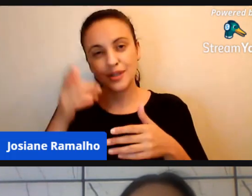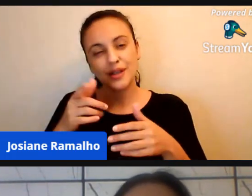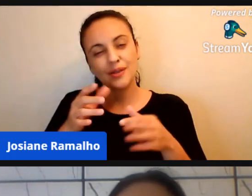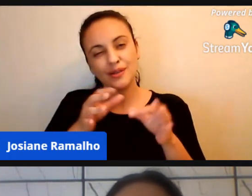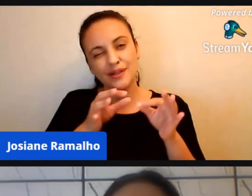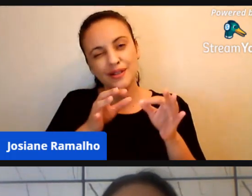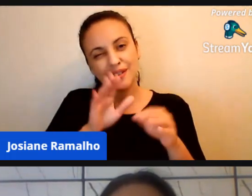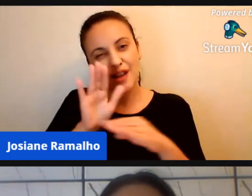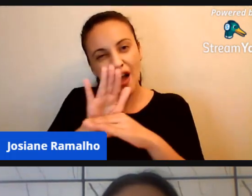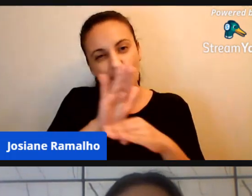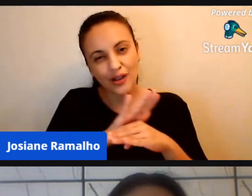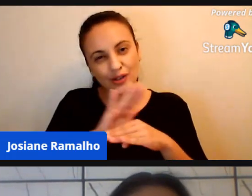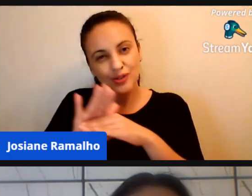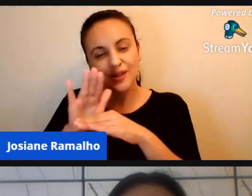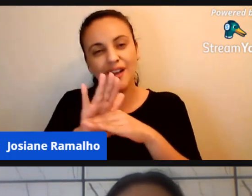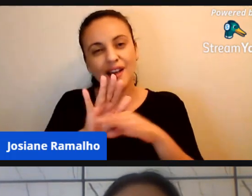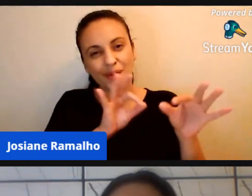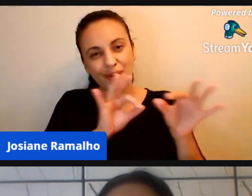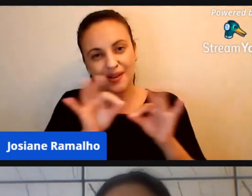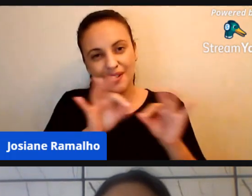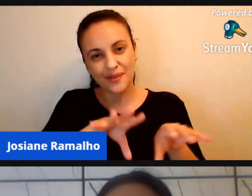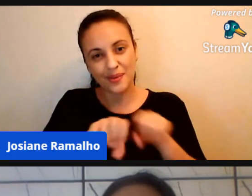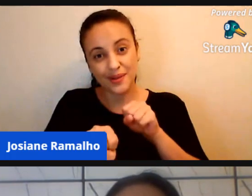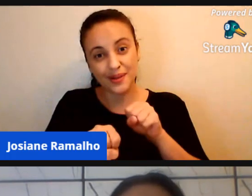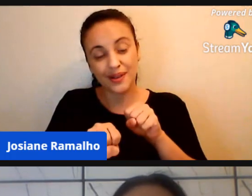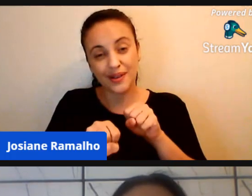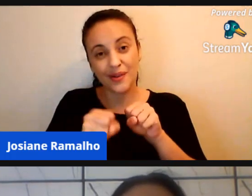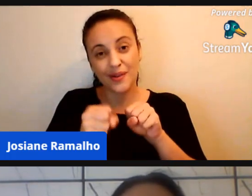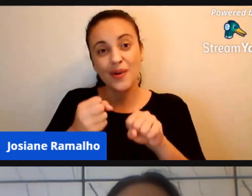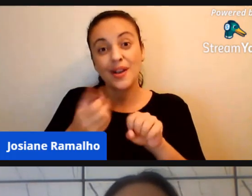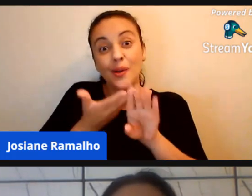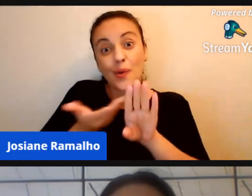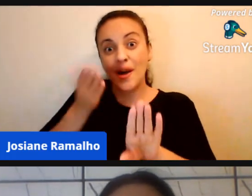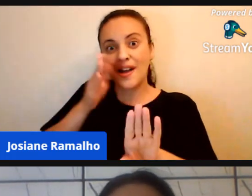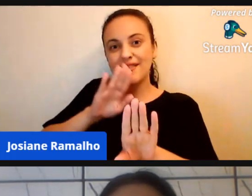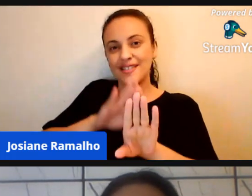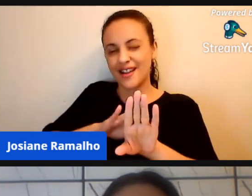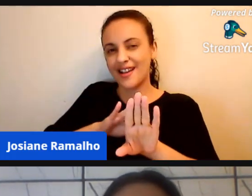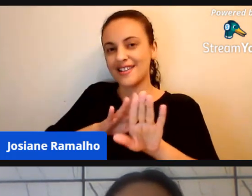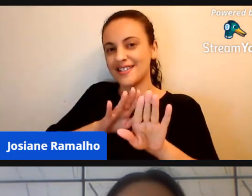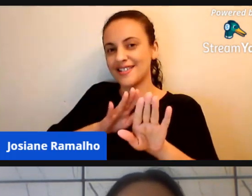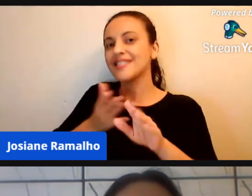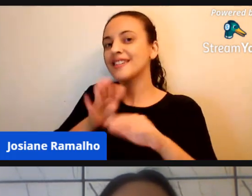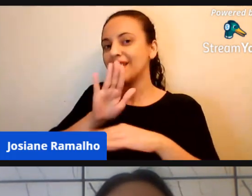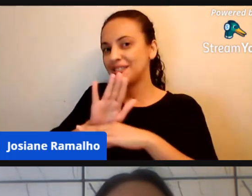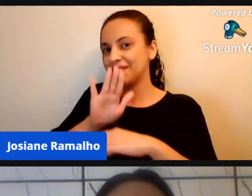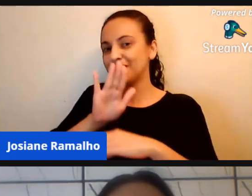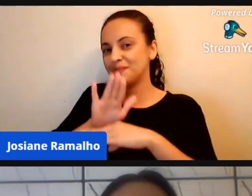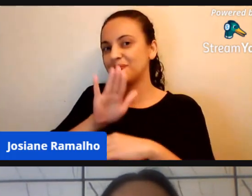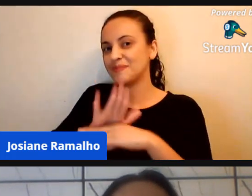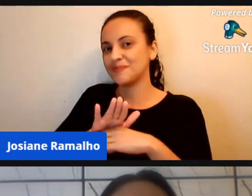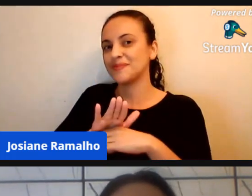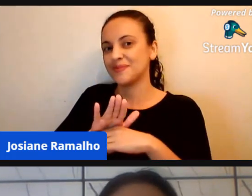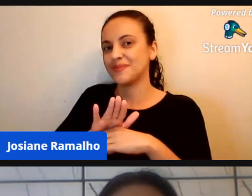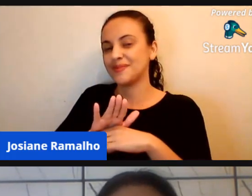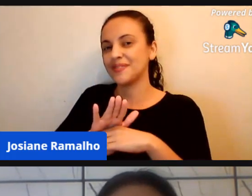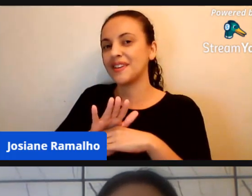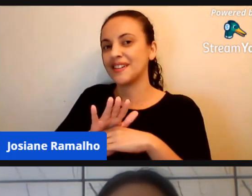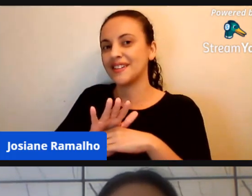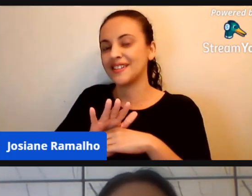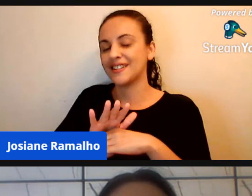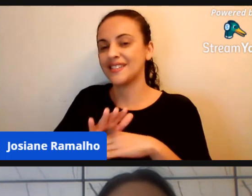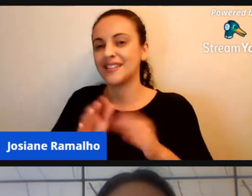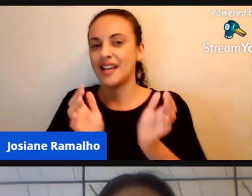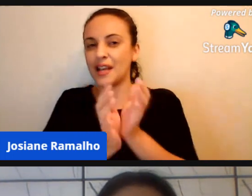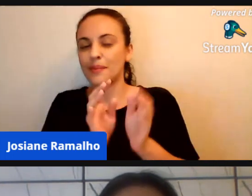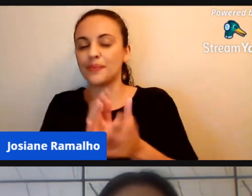que são os nossos, que ficam conversando com a gente, aqui do outro lado, muito